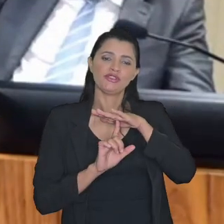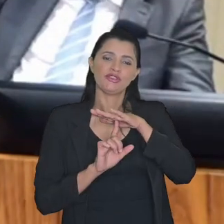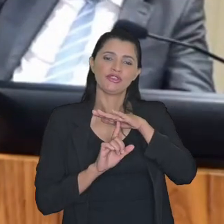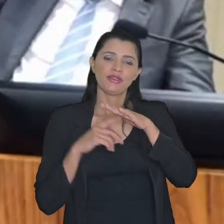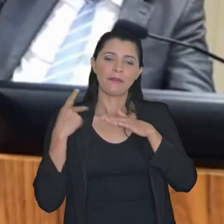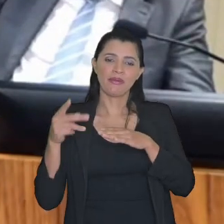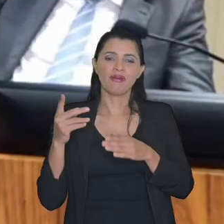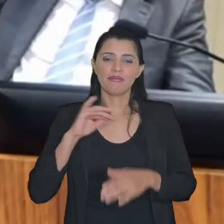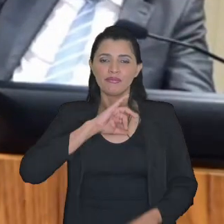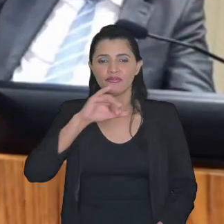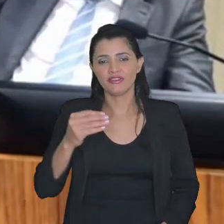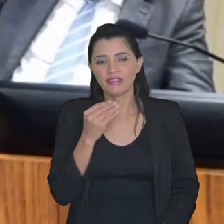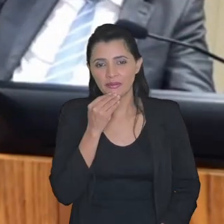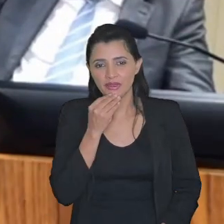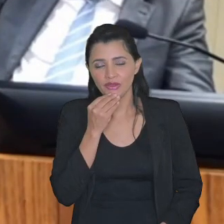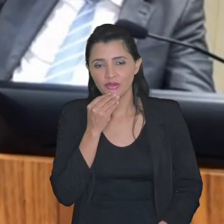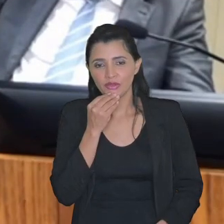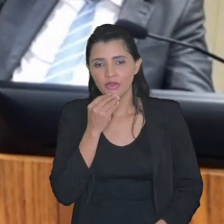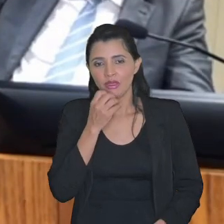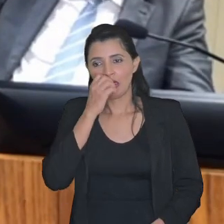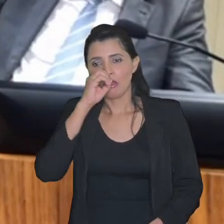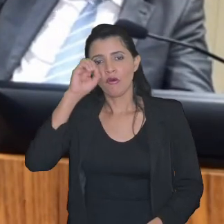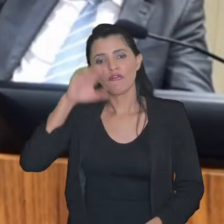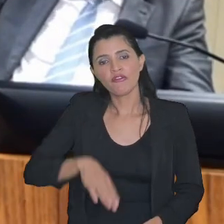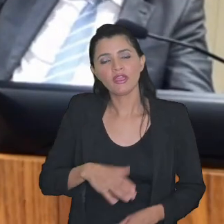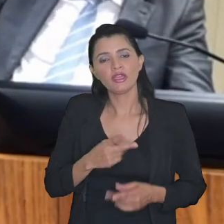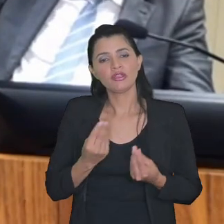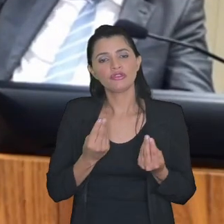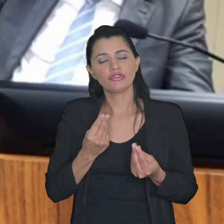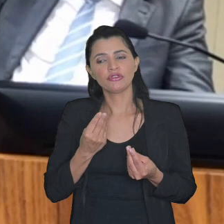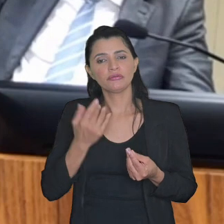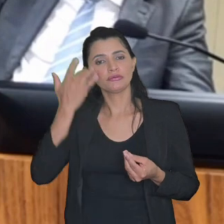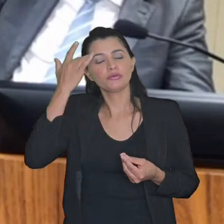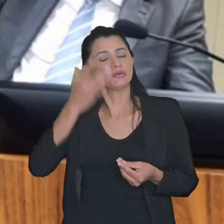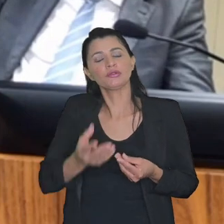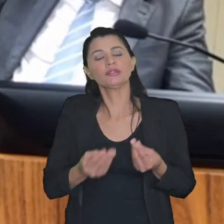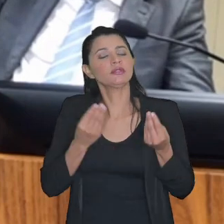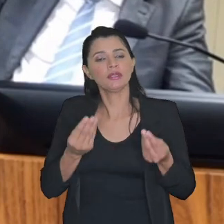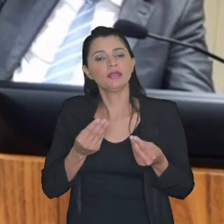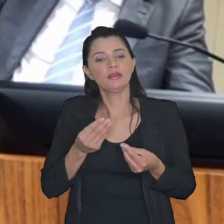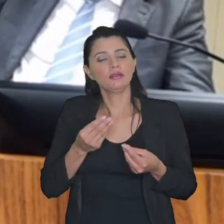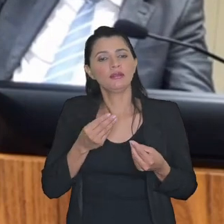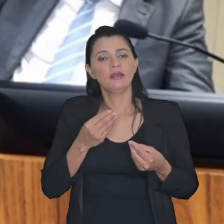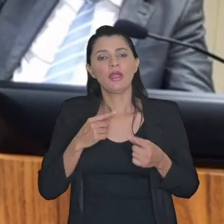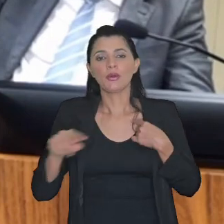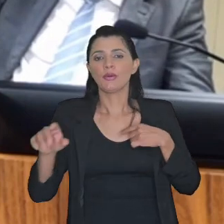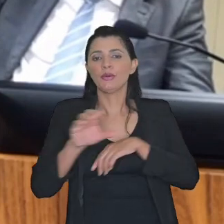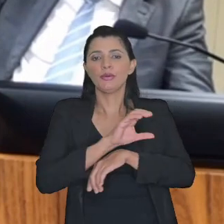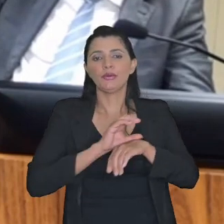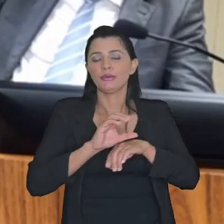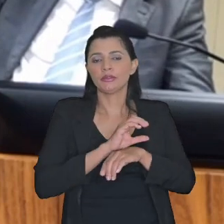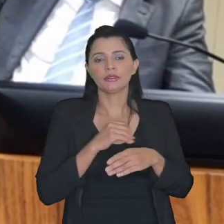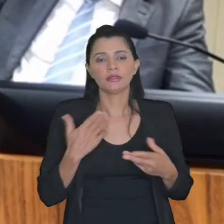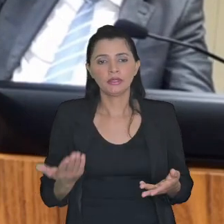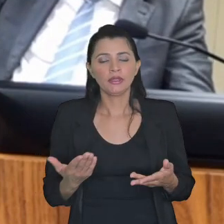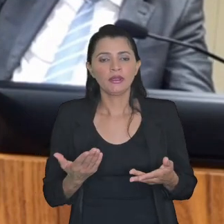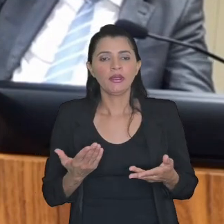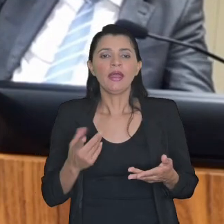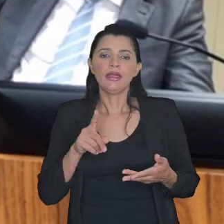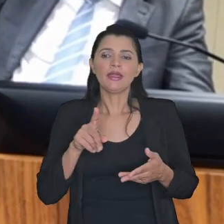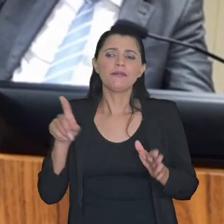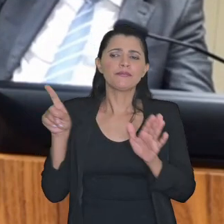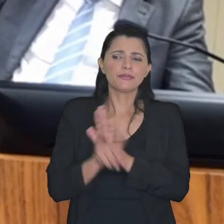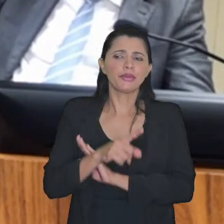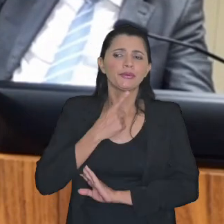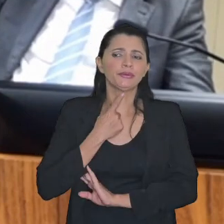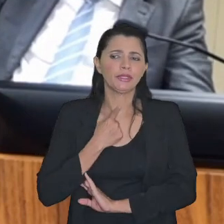para o aproveitamento ofende sei lá o que é inconsional portanto e aí dá